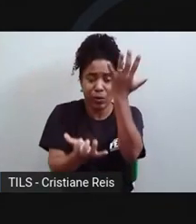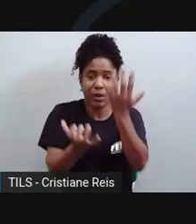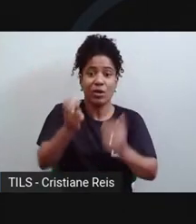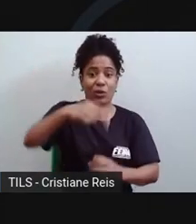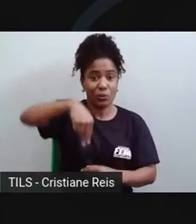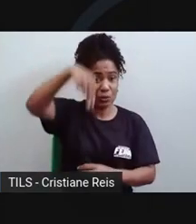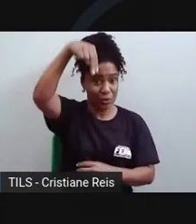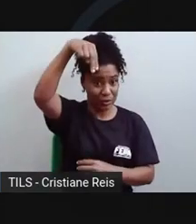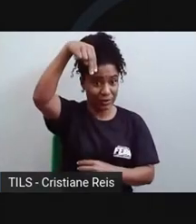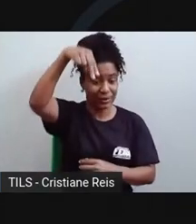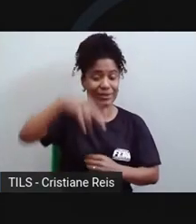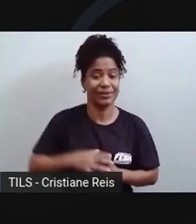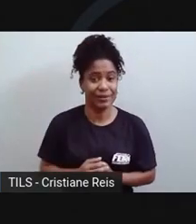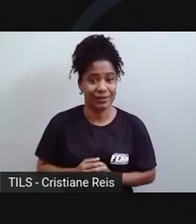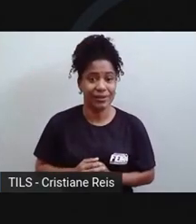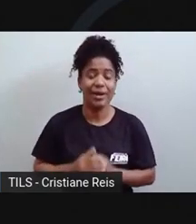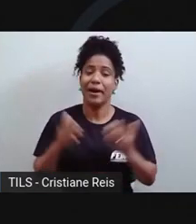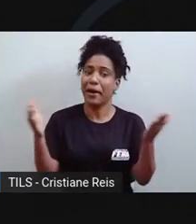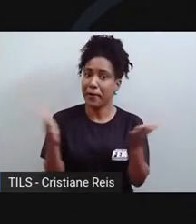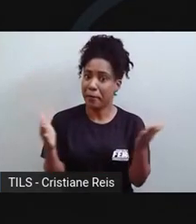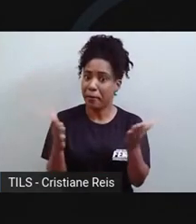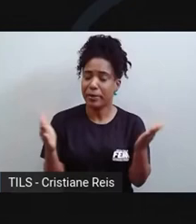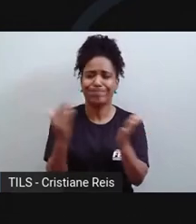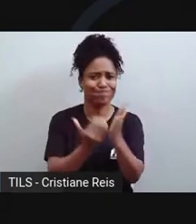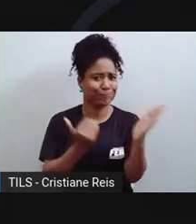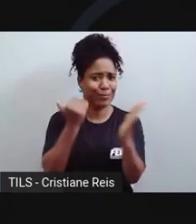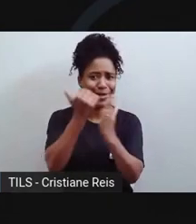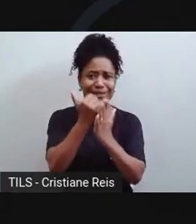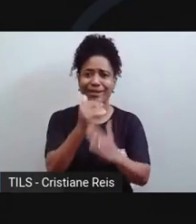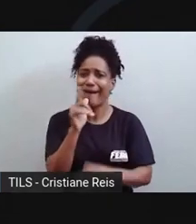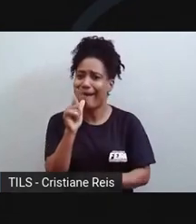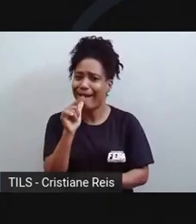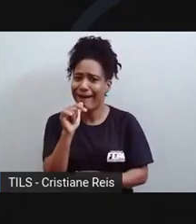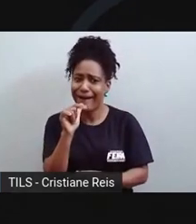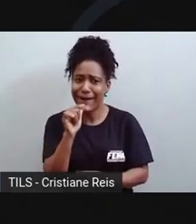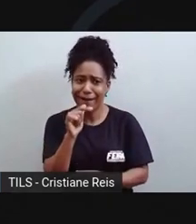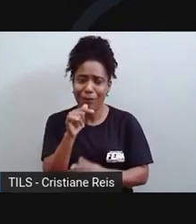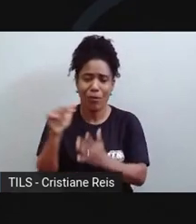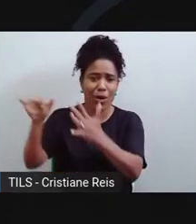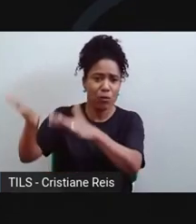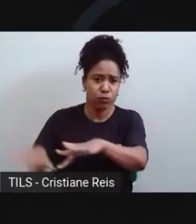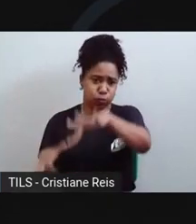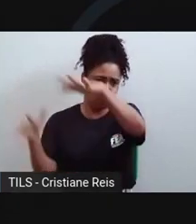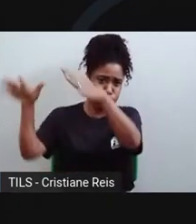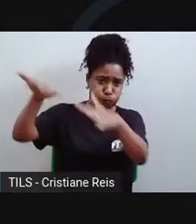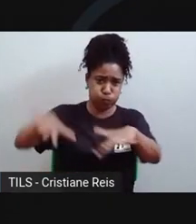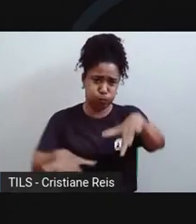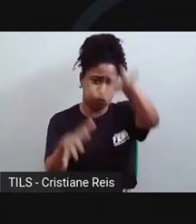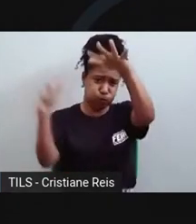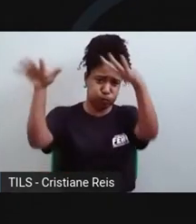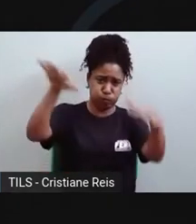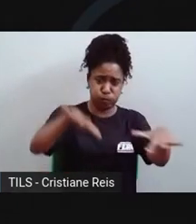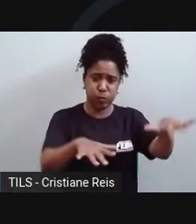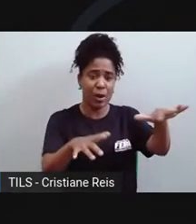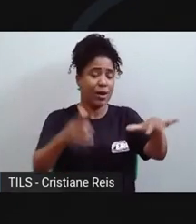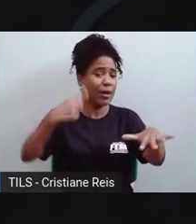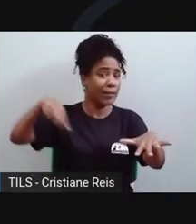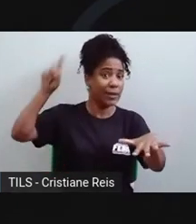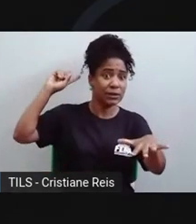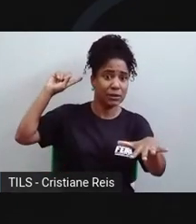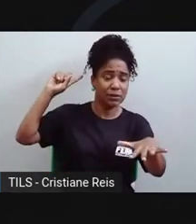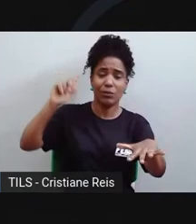Calor recorde também. Inundações que não eram registradas nessa violência há décadas em várias partes do mundo.